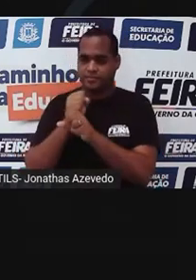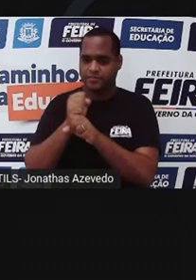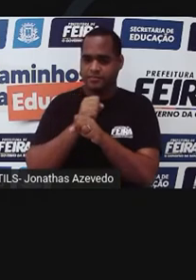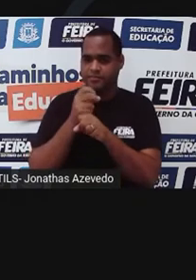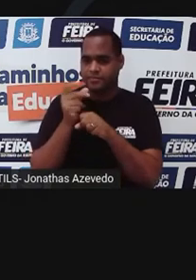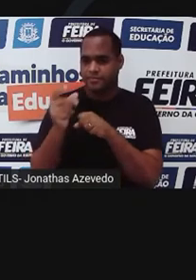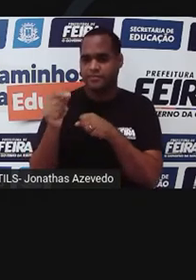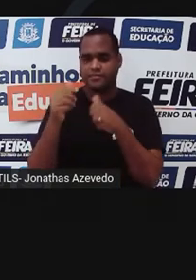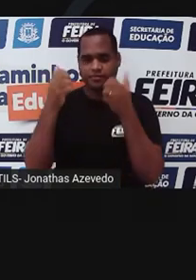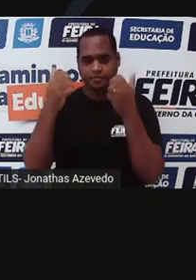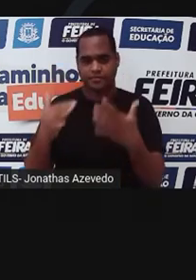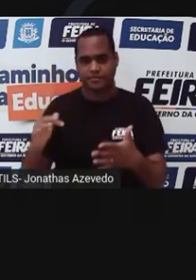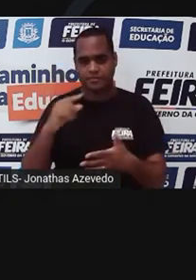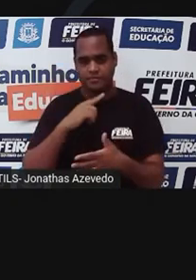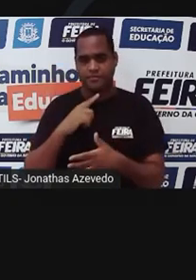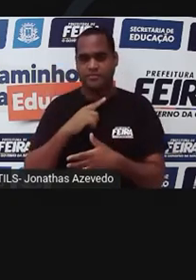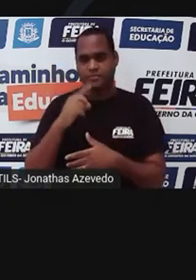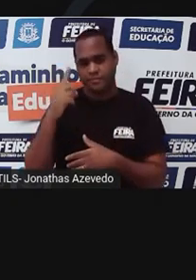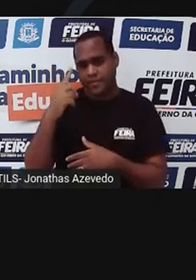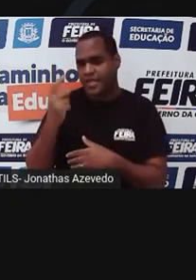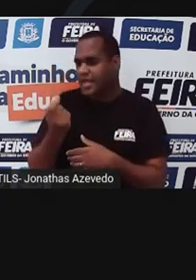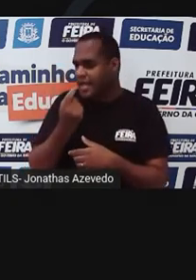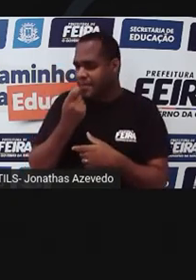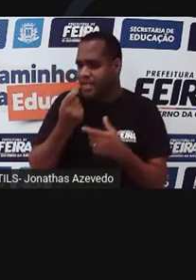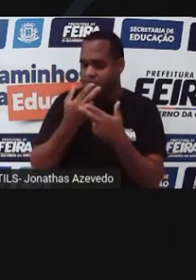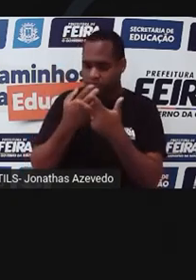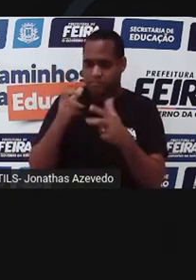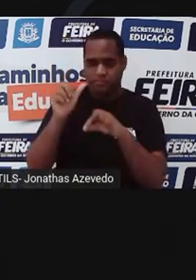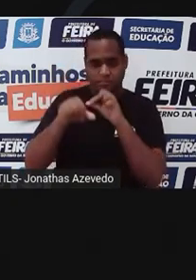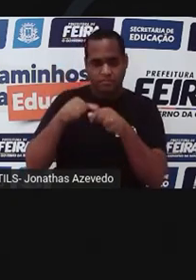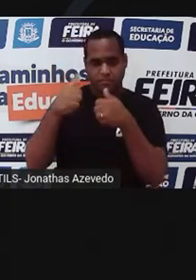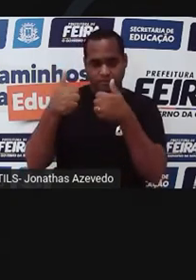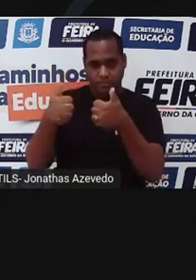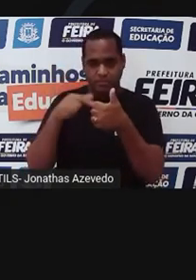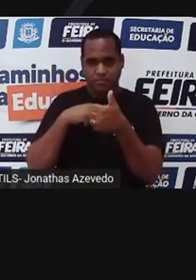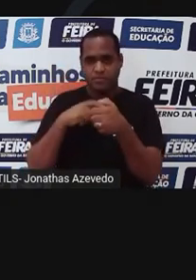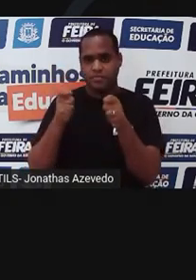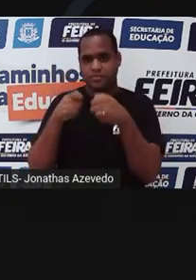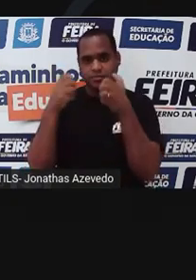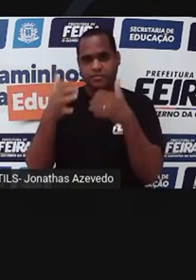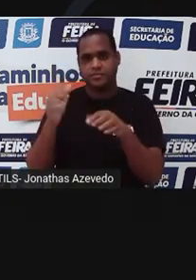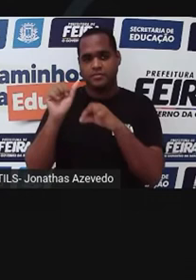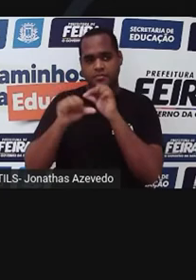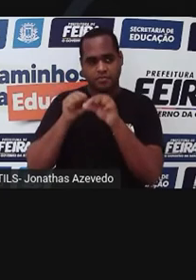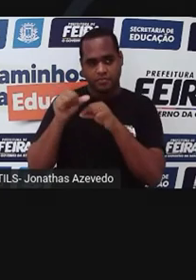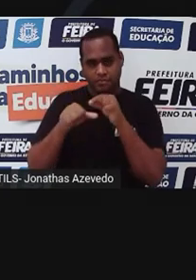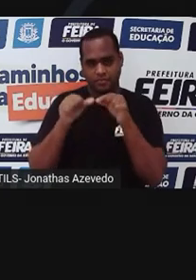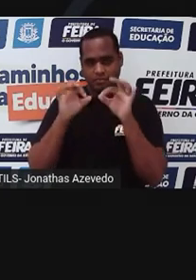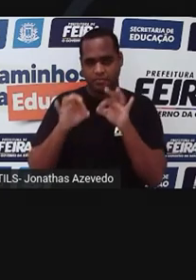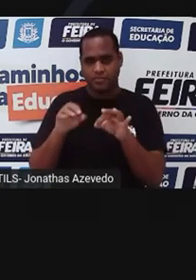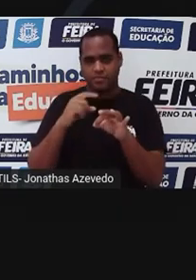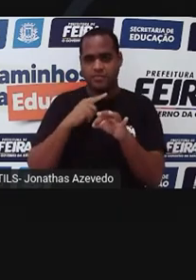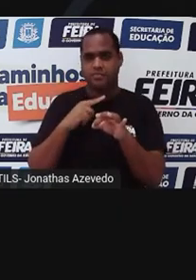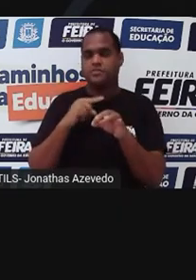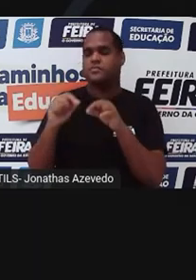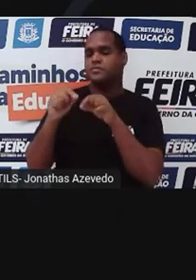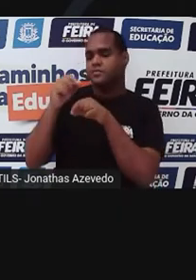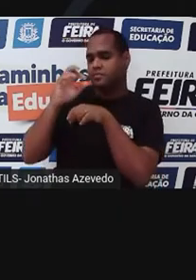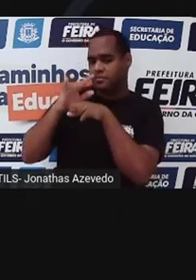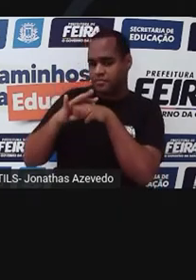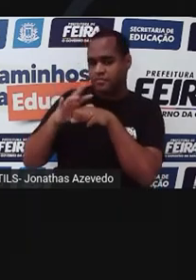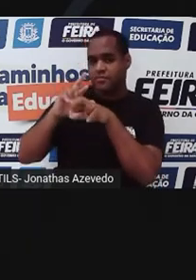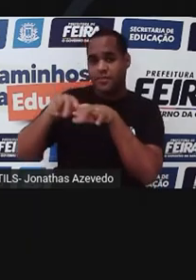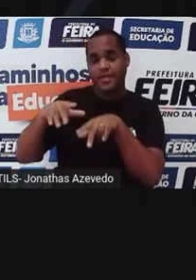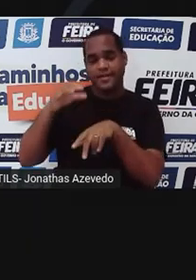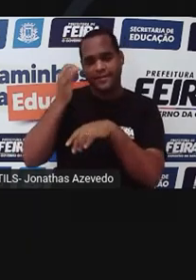surgiu o chamado coquetel, que mudou completamente o panorama da AIDS. Eu tinha doentes nessa época,